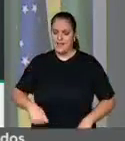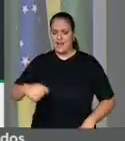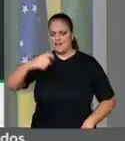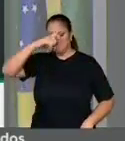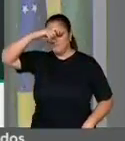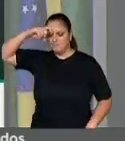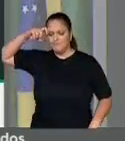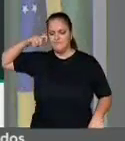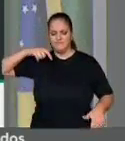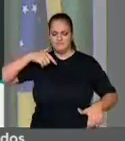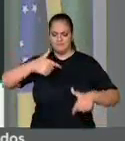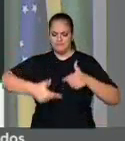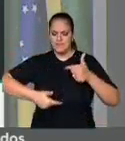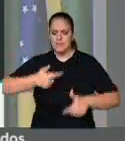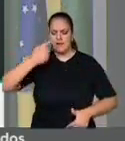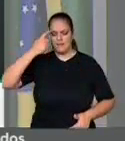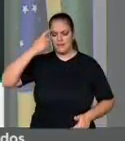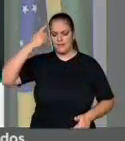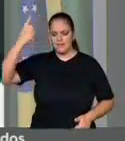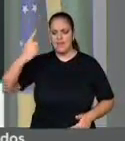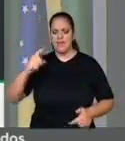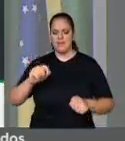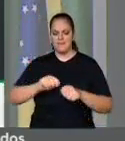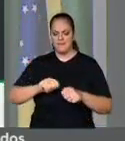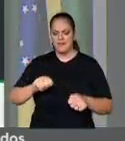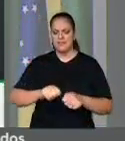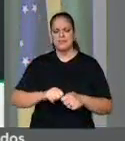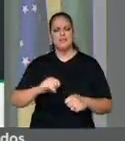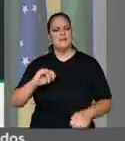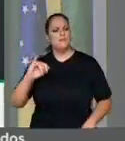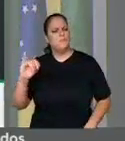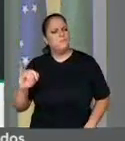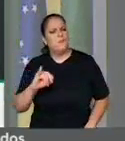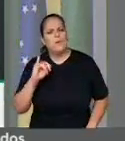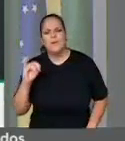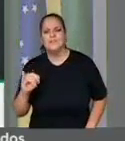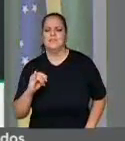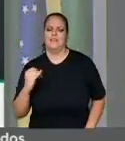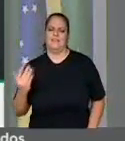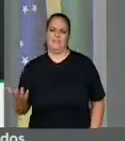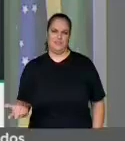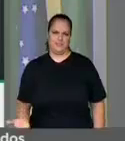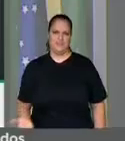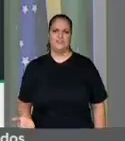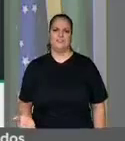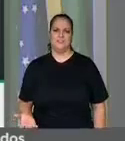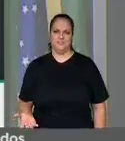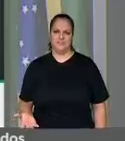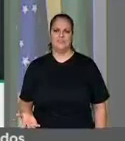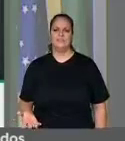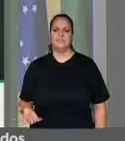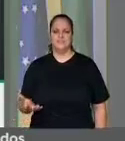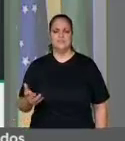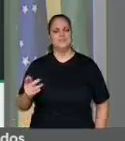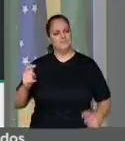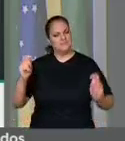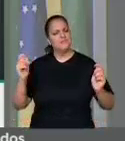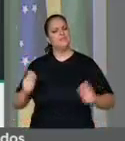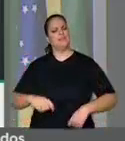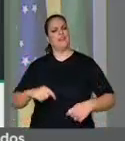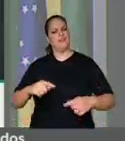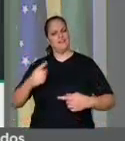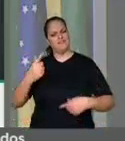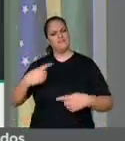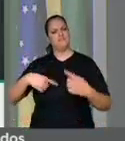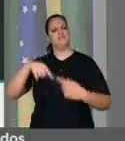desenvolvê-las, são essenciais para que a gente mude de fato e de direito a vida dos